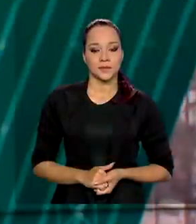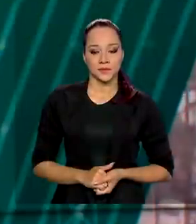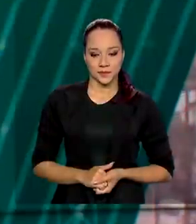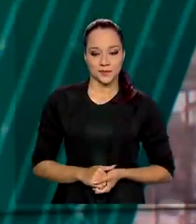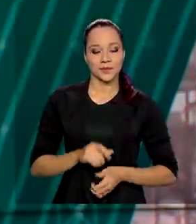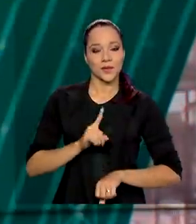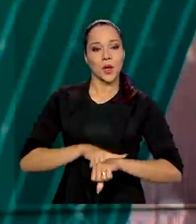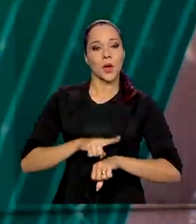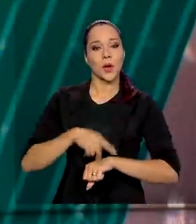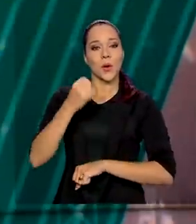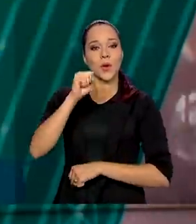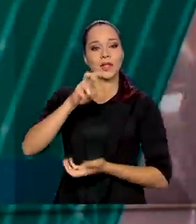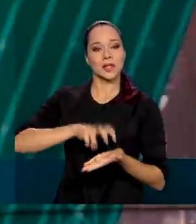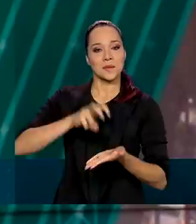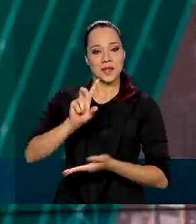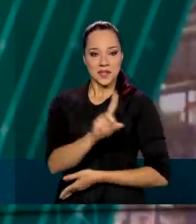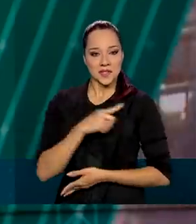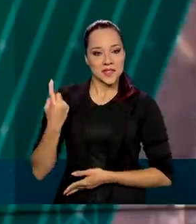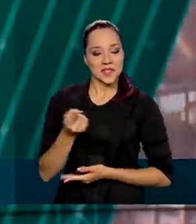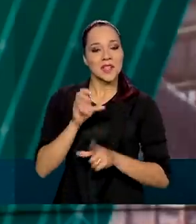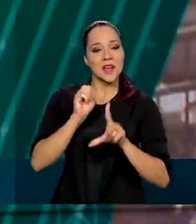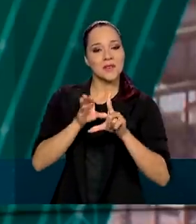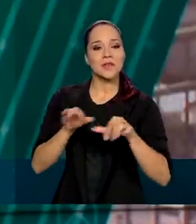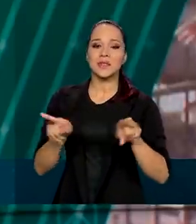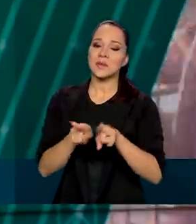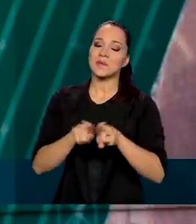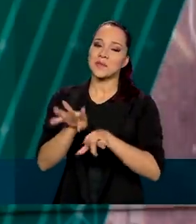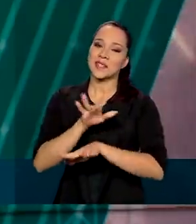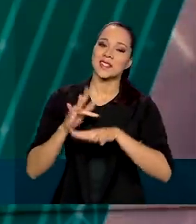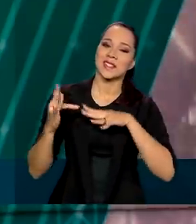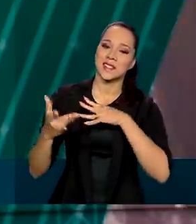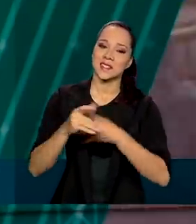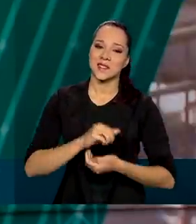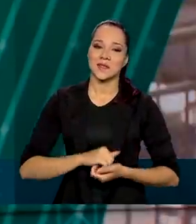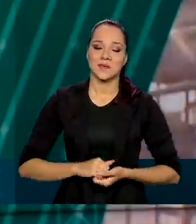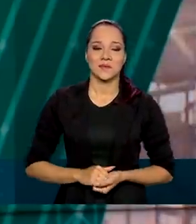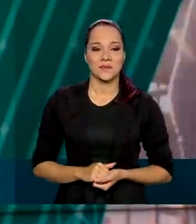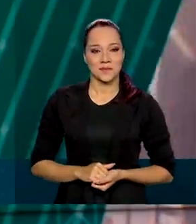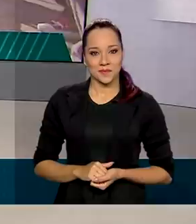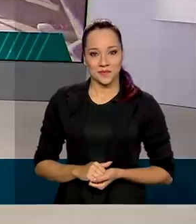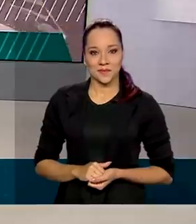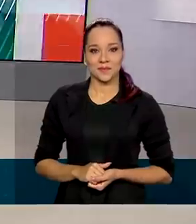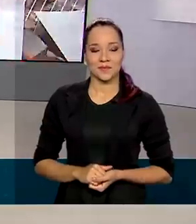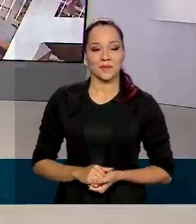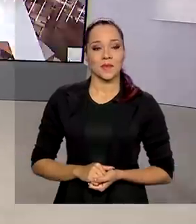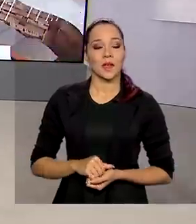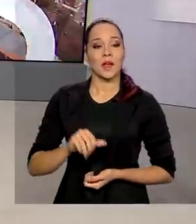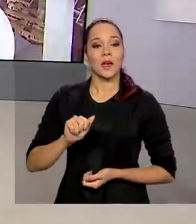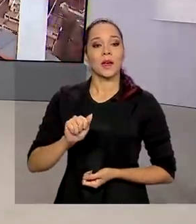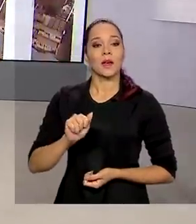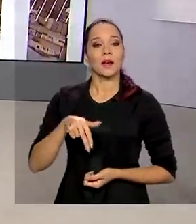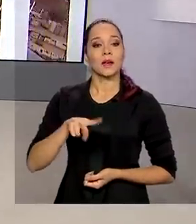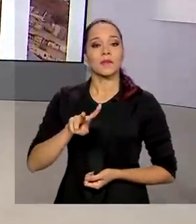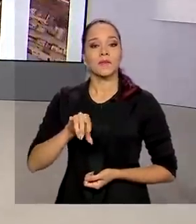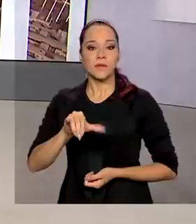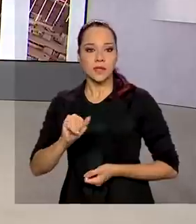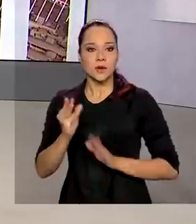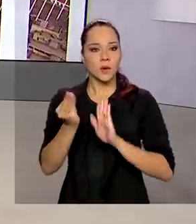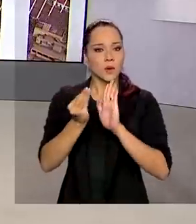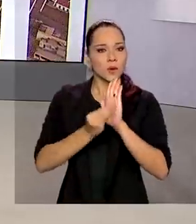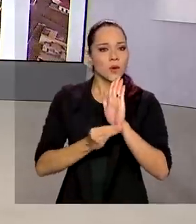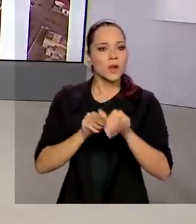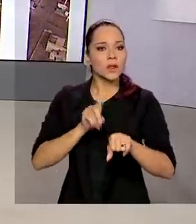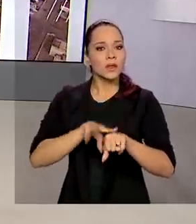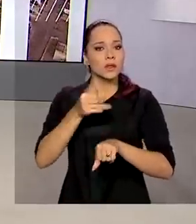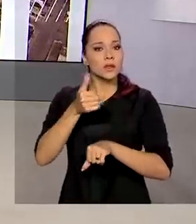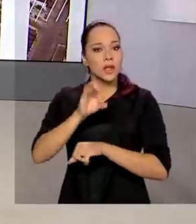São 8 horas da manhã e nós estamos ao vivo também pelas redes sociais. A Anvisa estabeleceu prazo